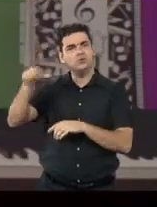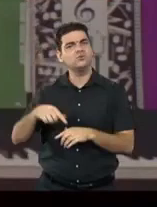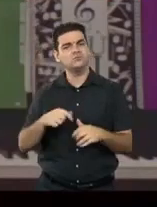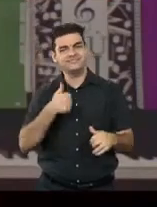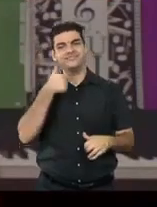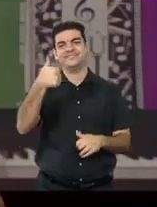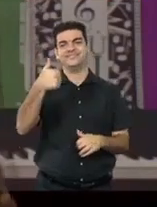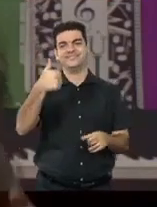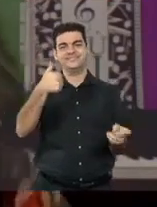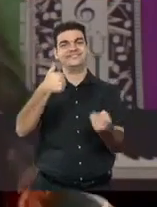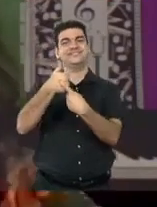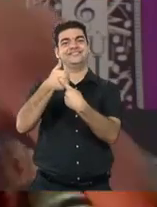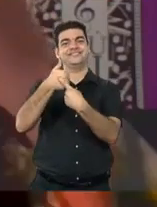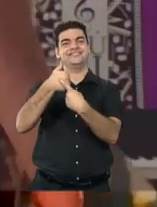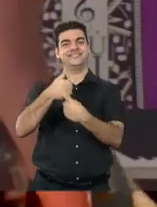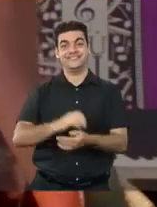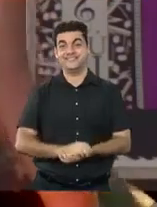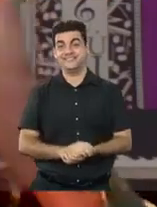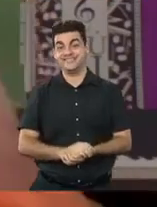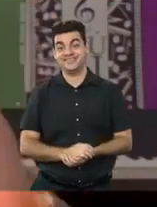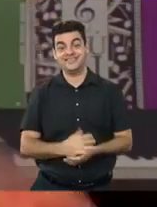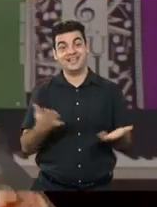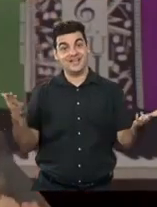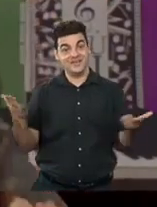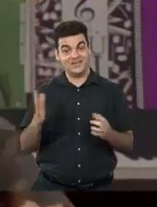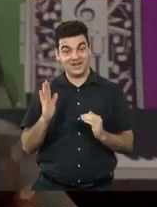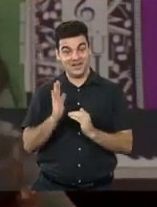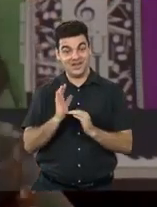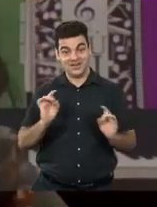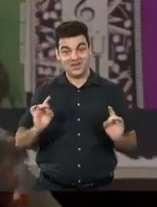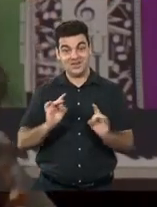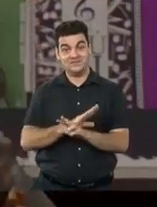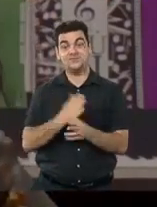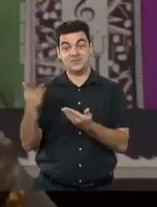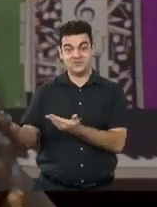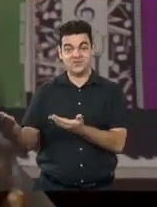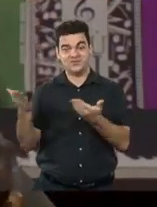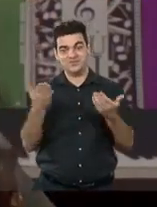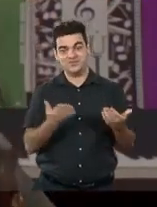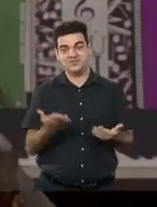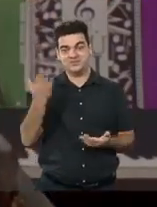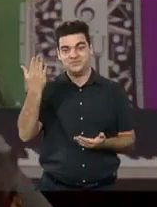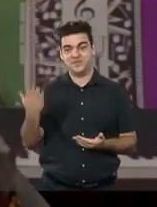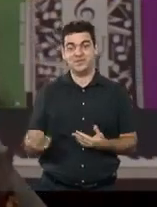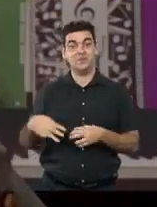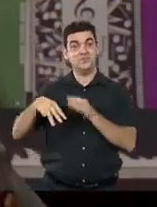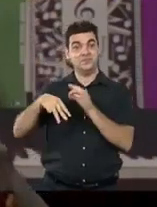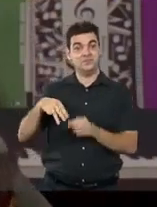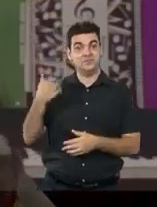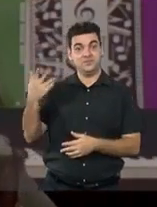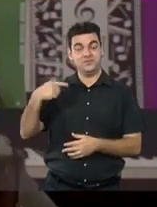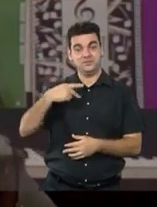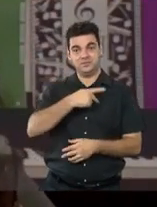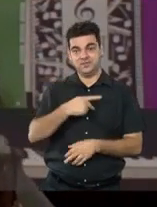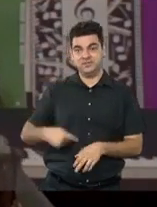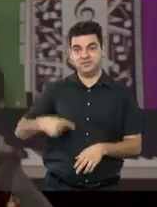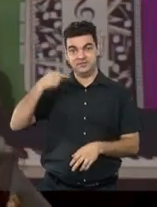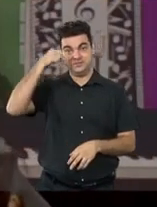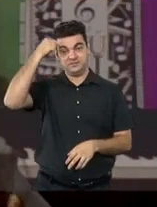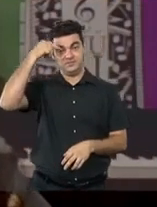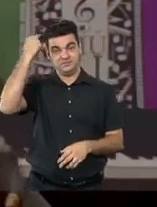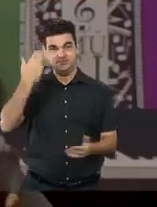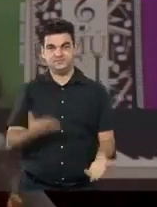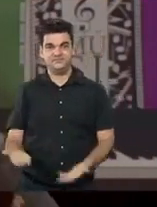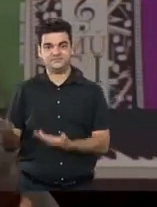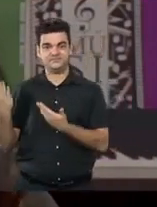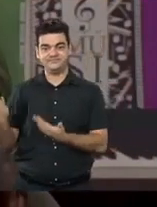vídeo. E para considerações de encerramento, eu tenho a honra de passar a palavra à sua excelência, o presidente do TSE, ministro Luiz